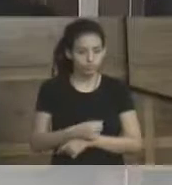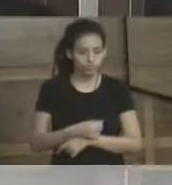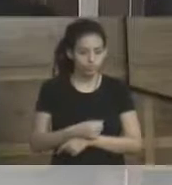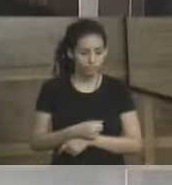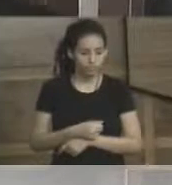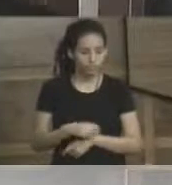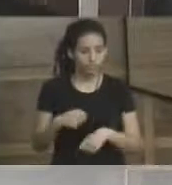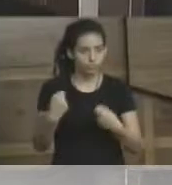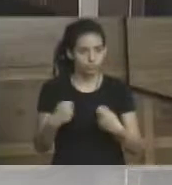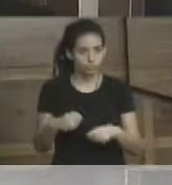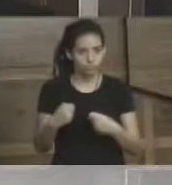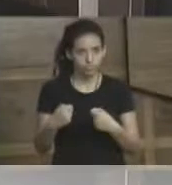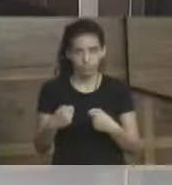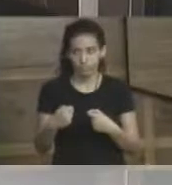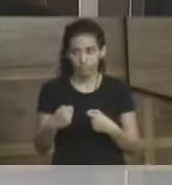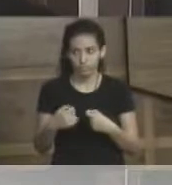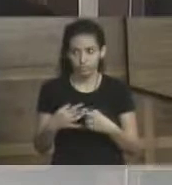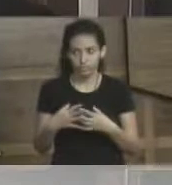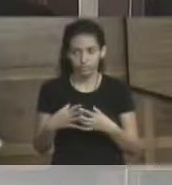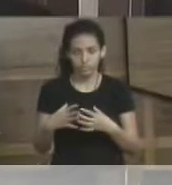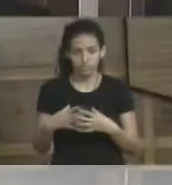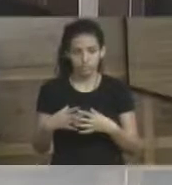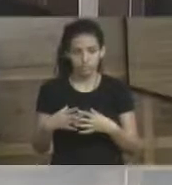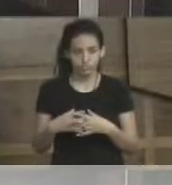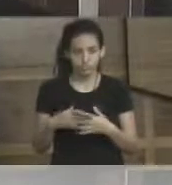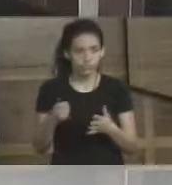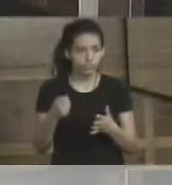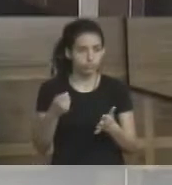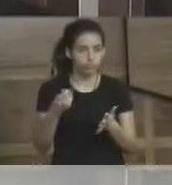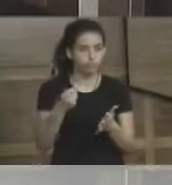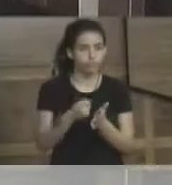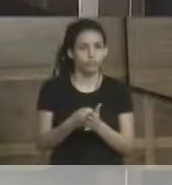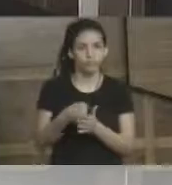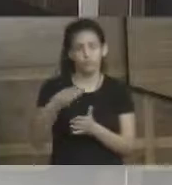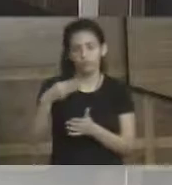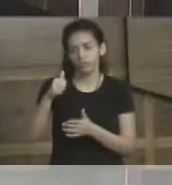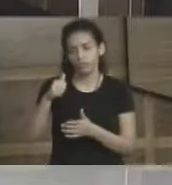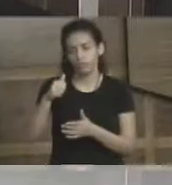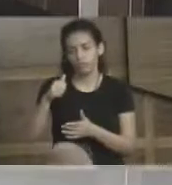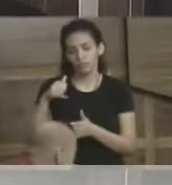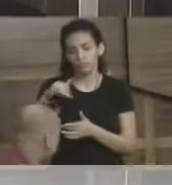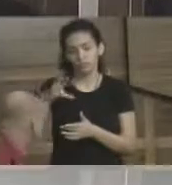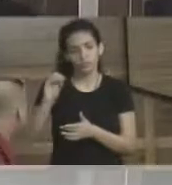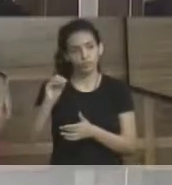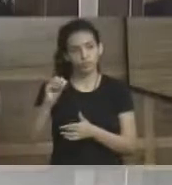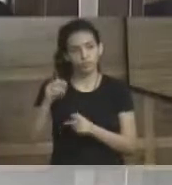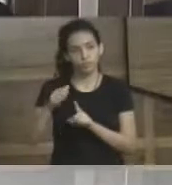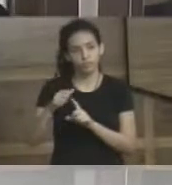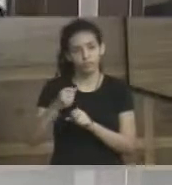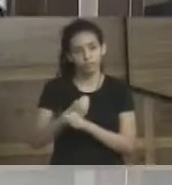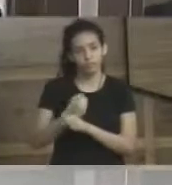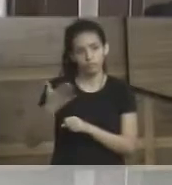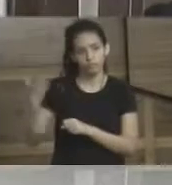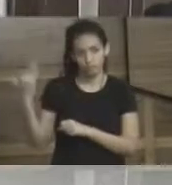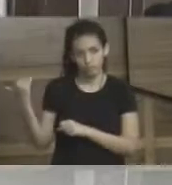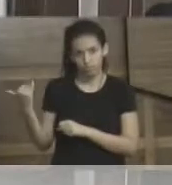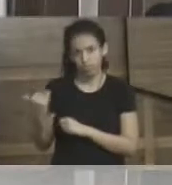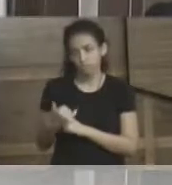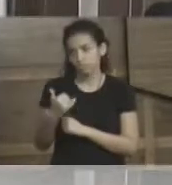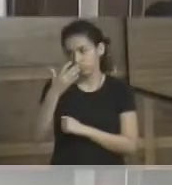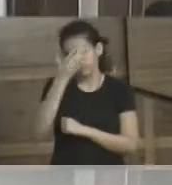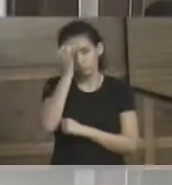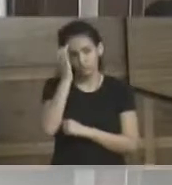passado, precisamente, último pagamento do auxílio foi em maio do ano passado. Então, assim, aqueles estudantes que